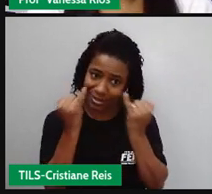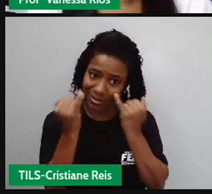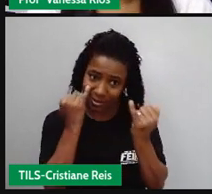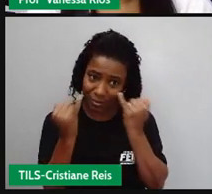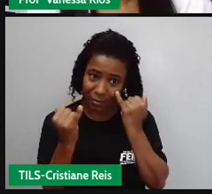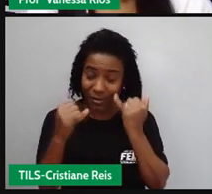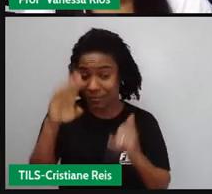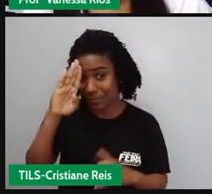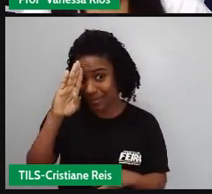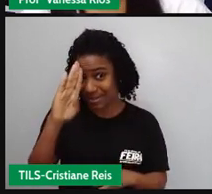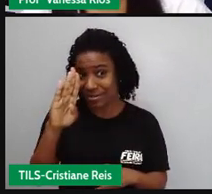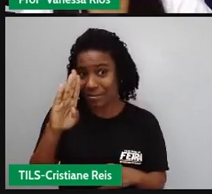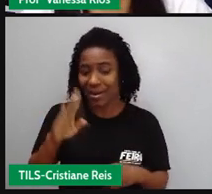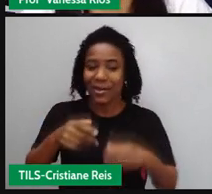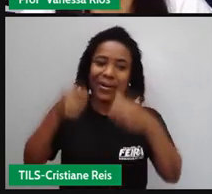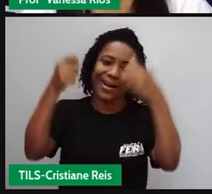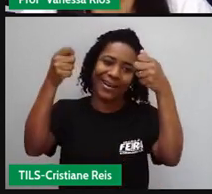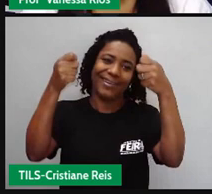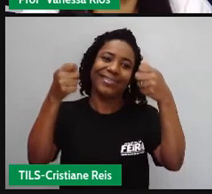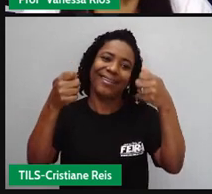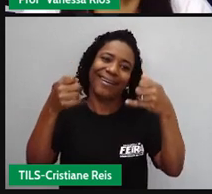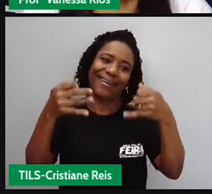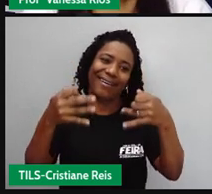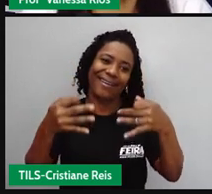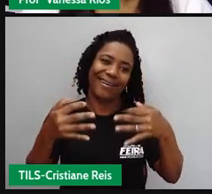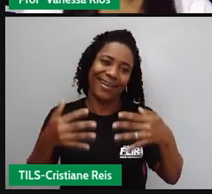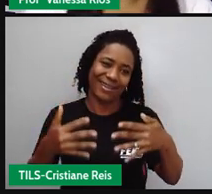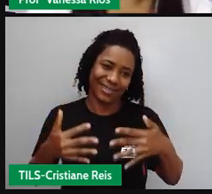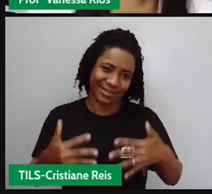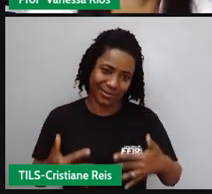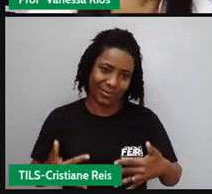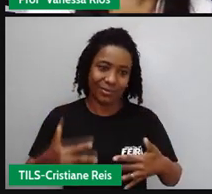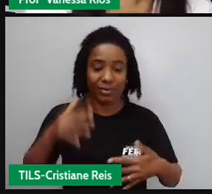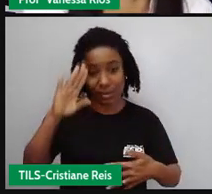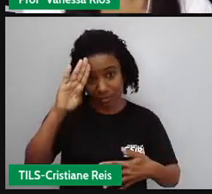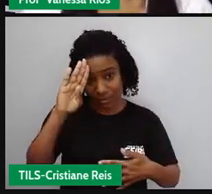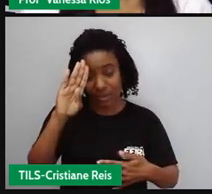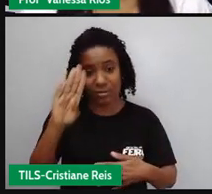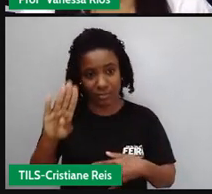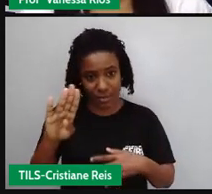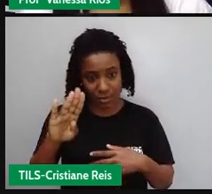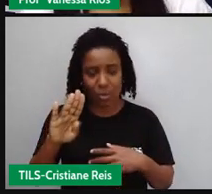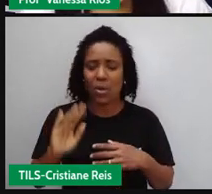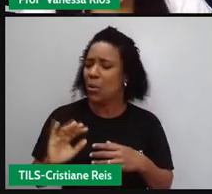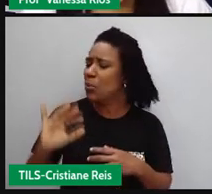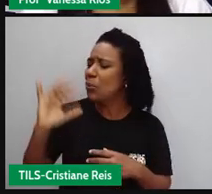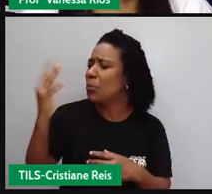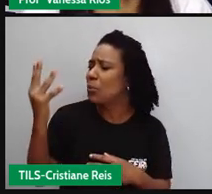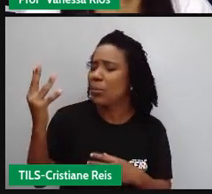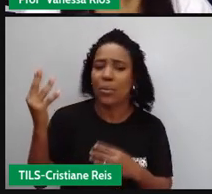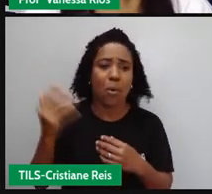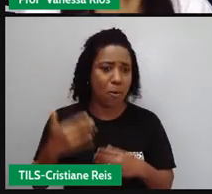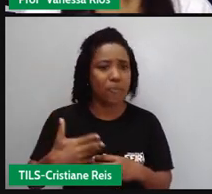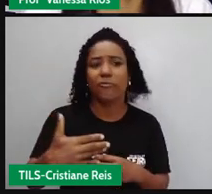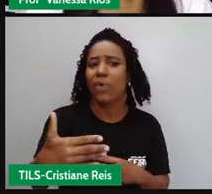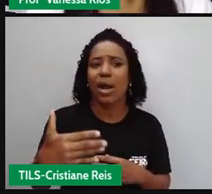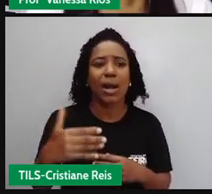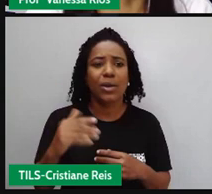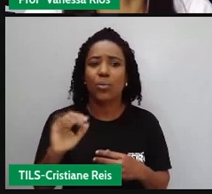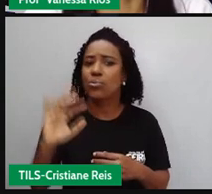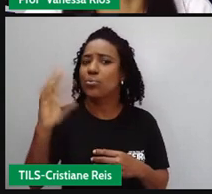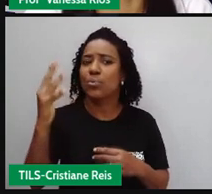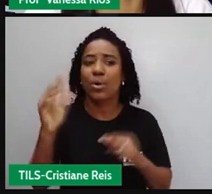Porque a crônica, ela vai narrar um fato, né, que aconteceu ou que pode acontecer. Mas ela vai narrar